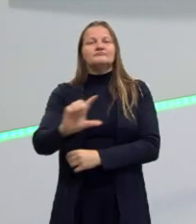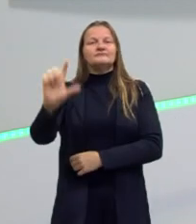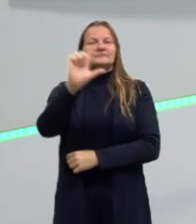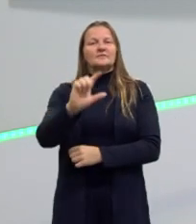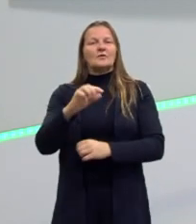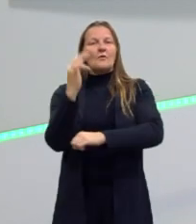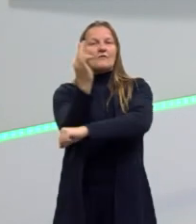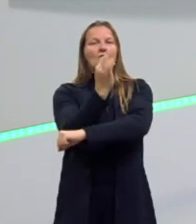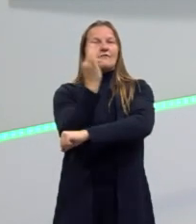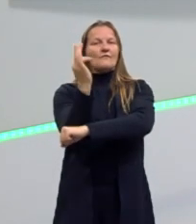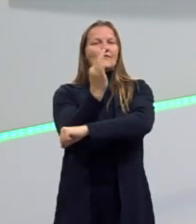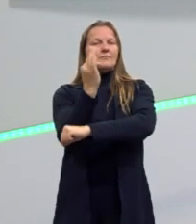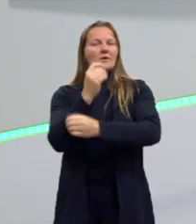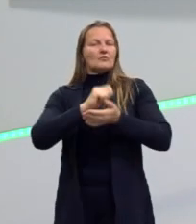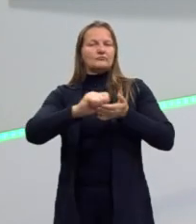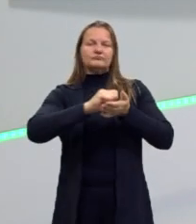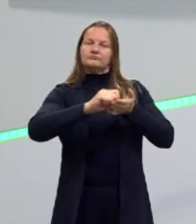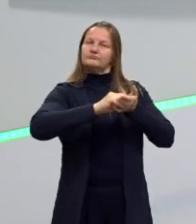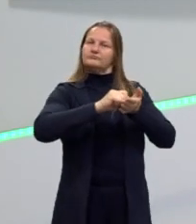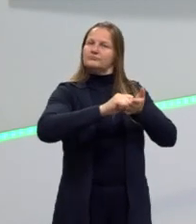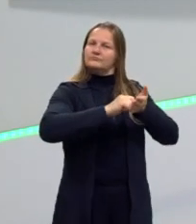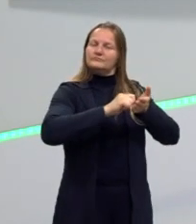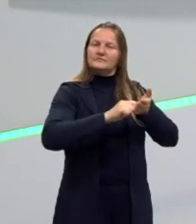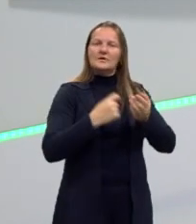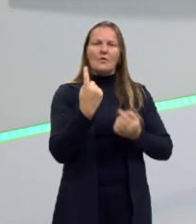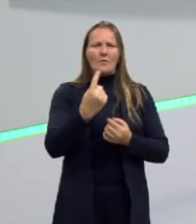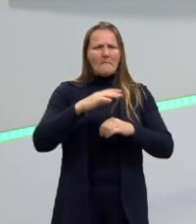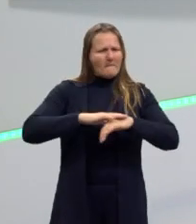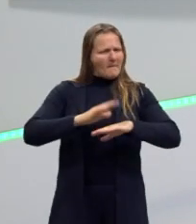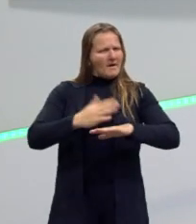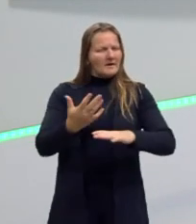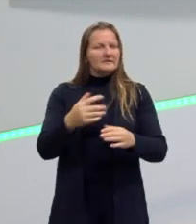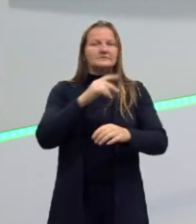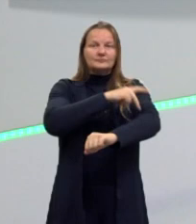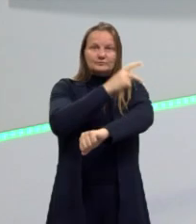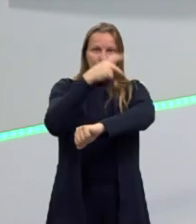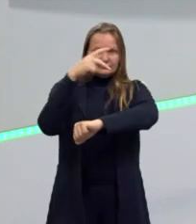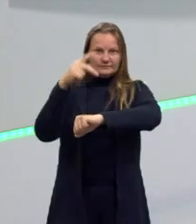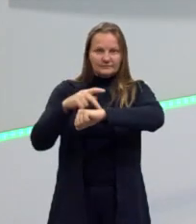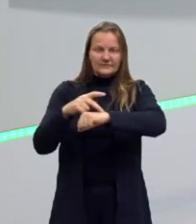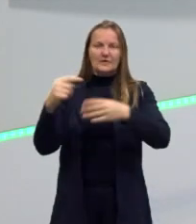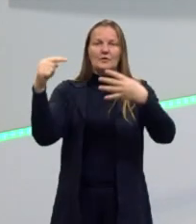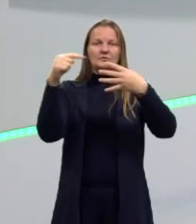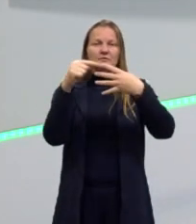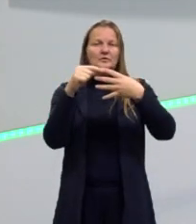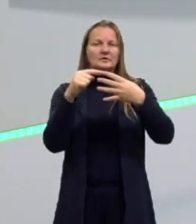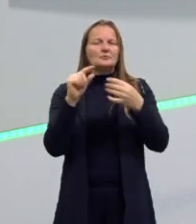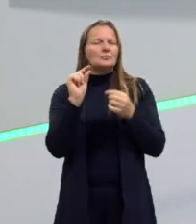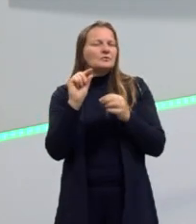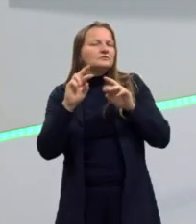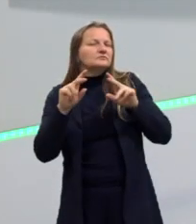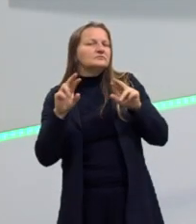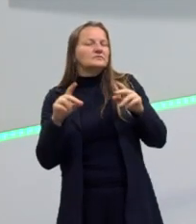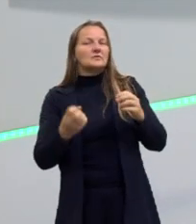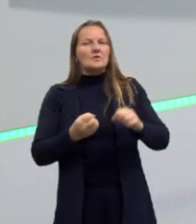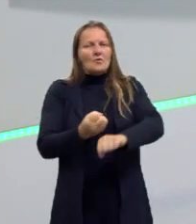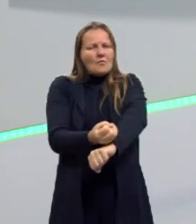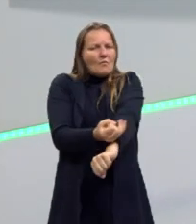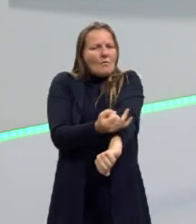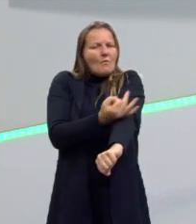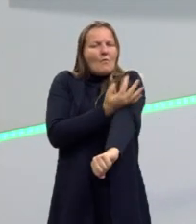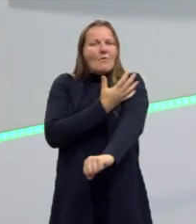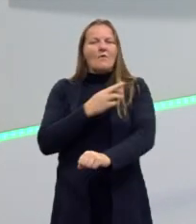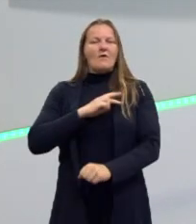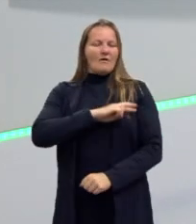formal da escrita. Um, um pouco mais, que é o parnasianismo, e o simbolismo, ele busca aquela emoção lá do